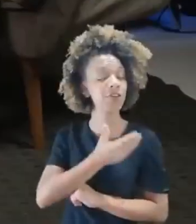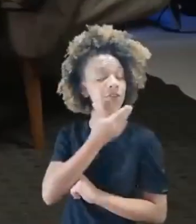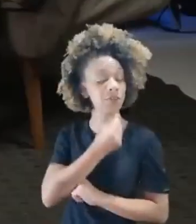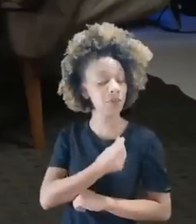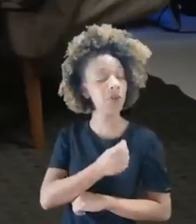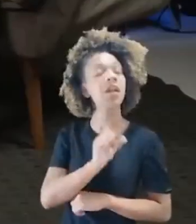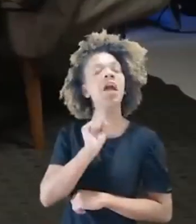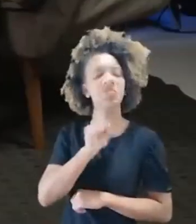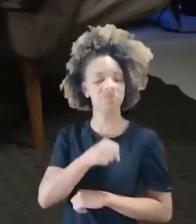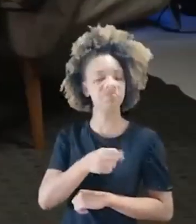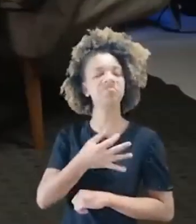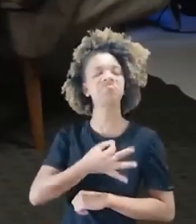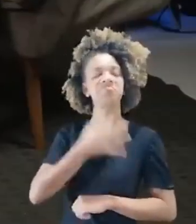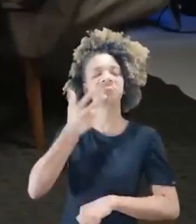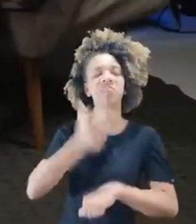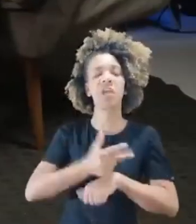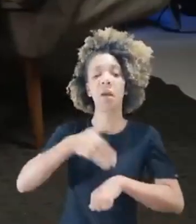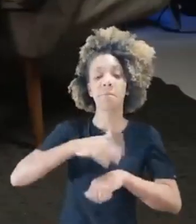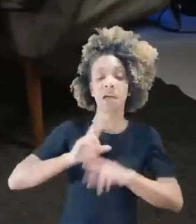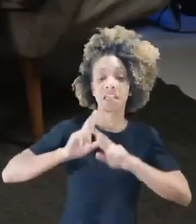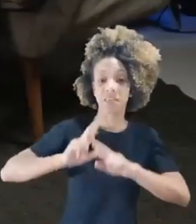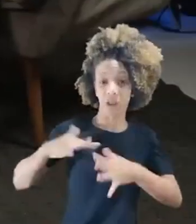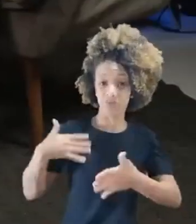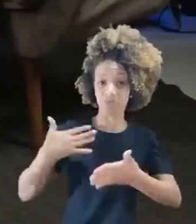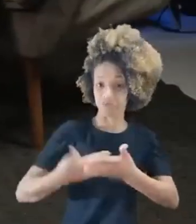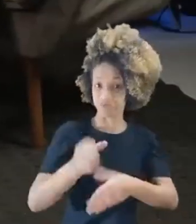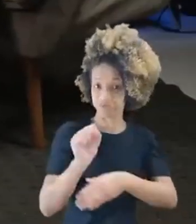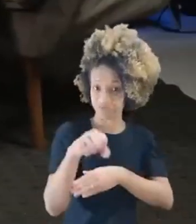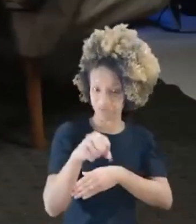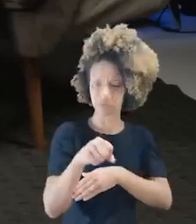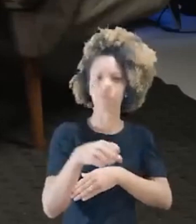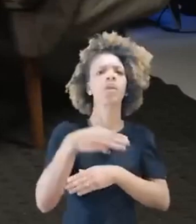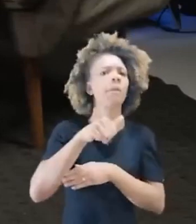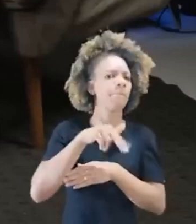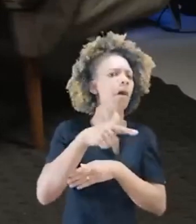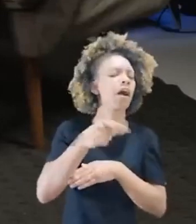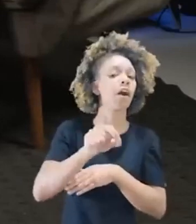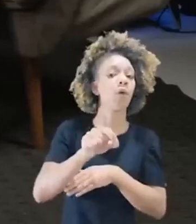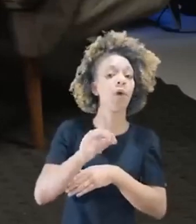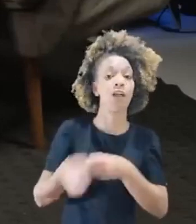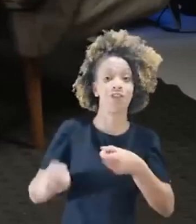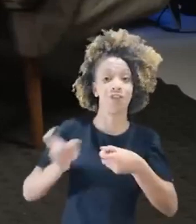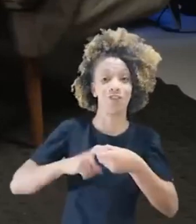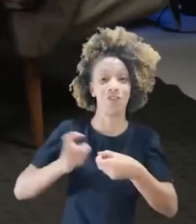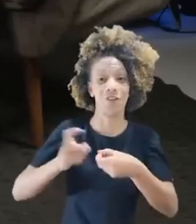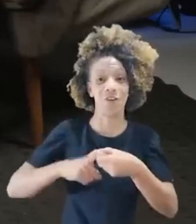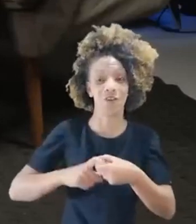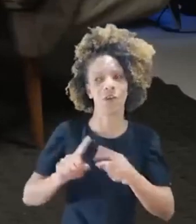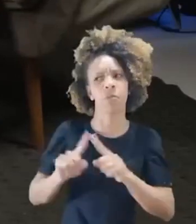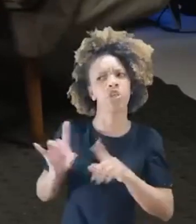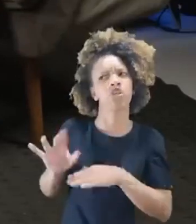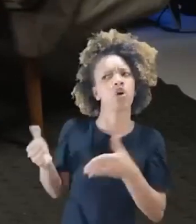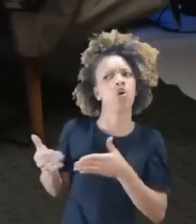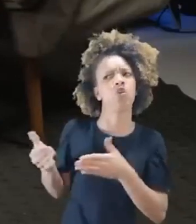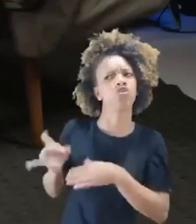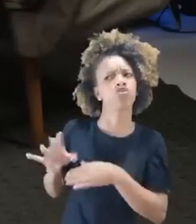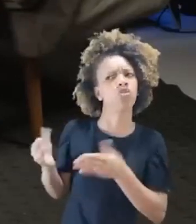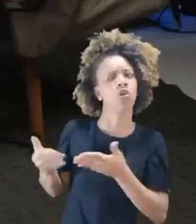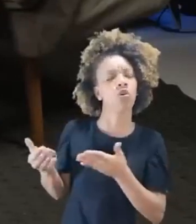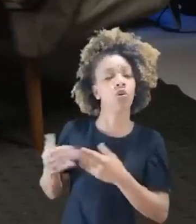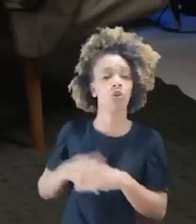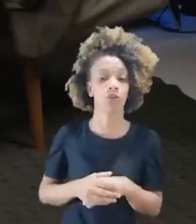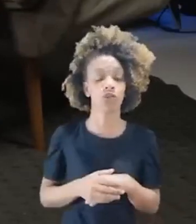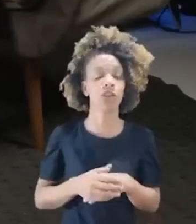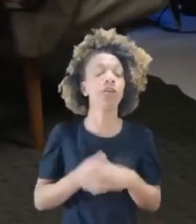Senhoras e senhores, esse é um dos achismos mais esperados de todos os tempos. Esse é, hein, Marcão? Esse é. Marcão tá de volta, hein? É, mas só por hoje, hein? Só por hoje.